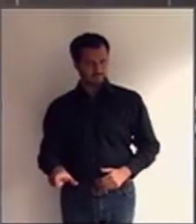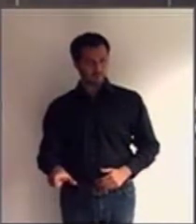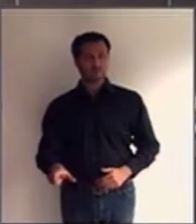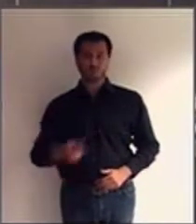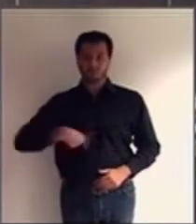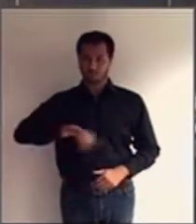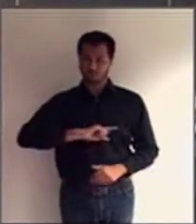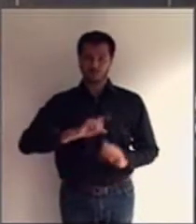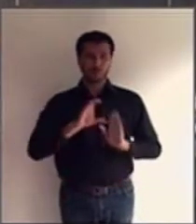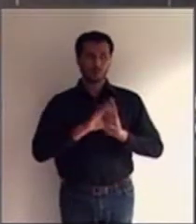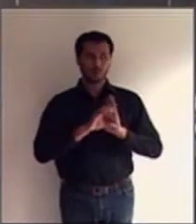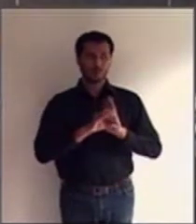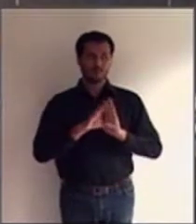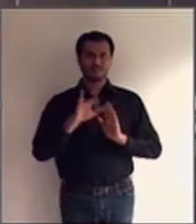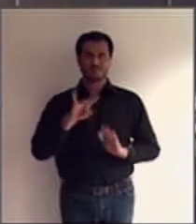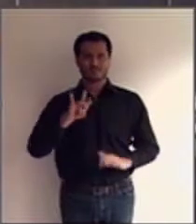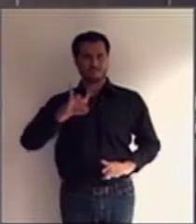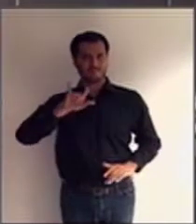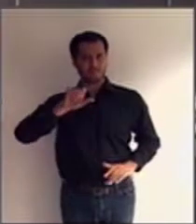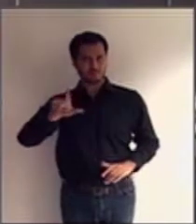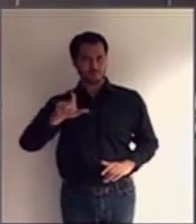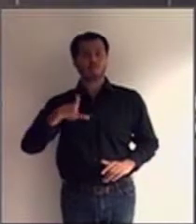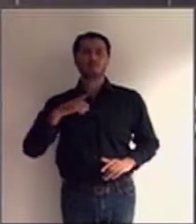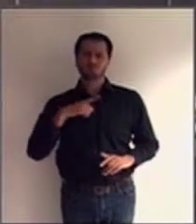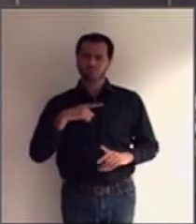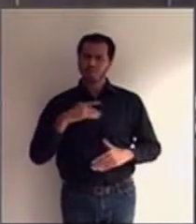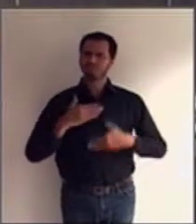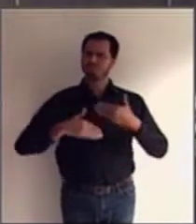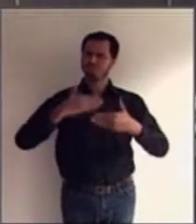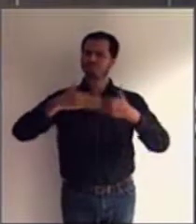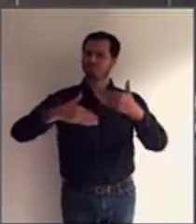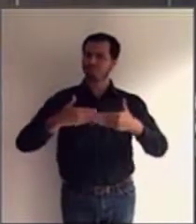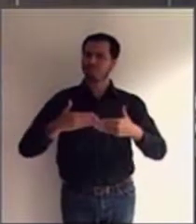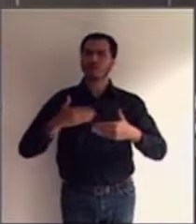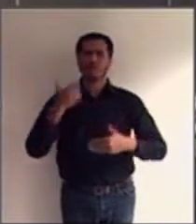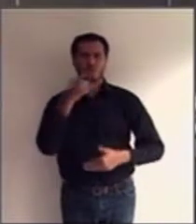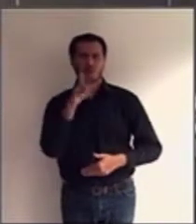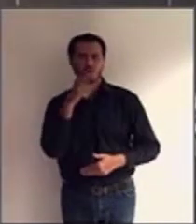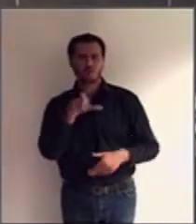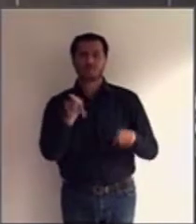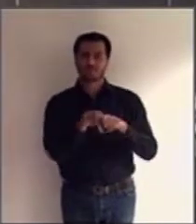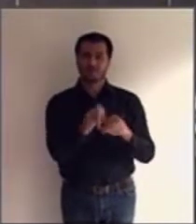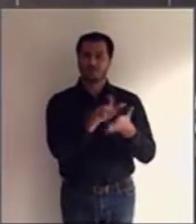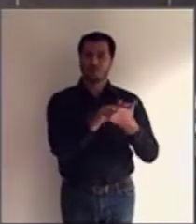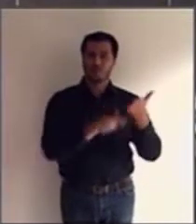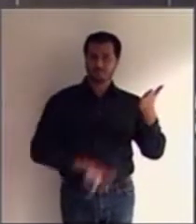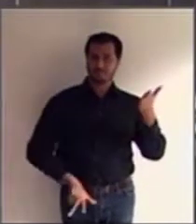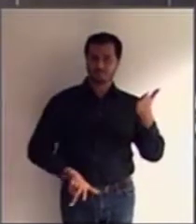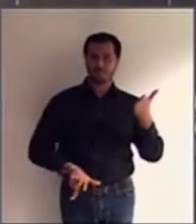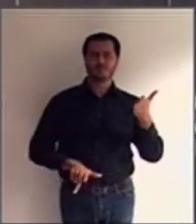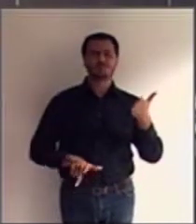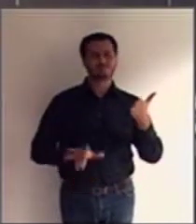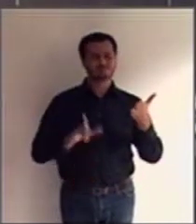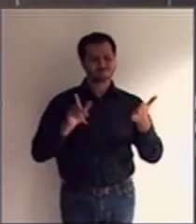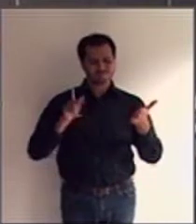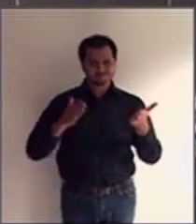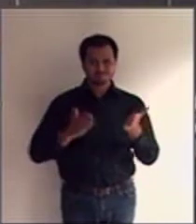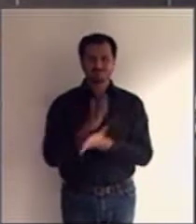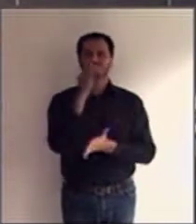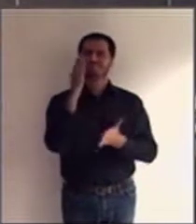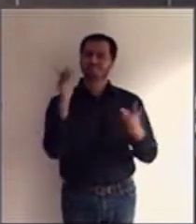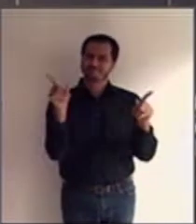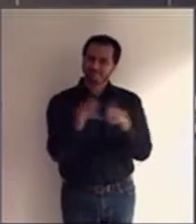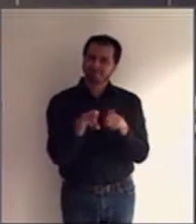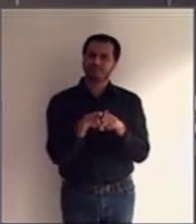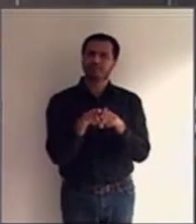Civil de 2012 trouxe vários avanços nesse sentido e a Convenção sobre os Direitos da Pessoa com Deficiência ratificou essa